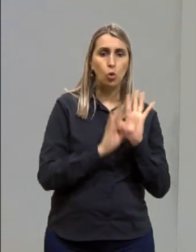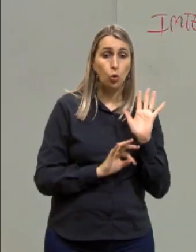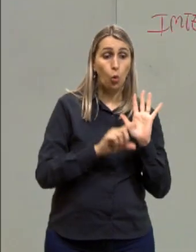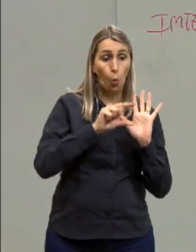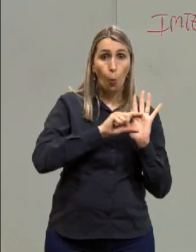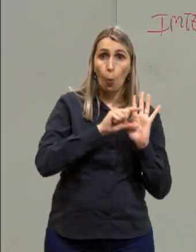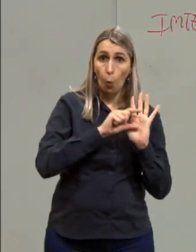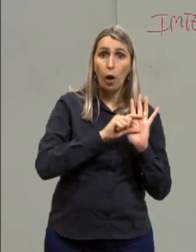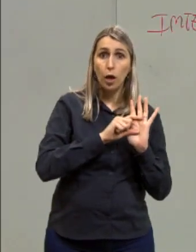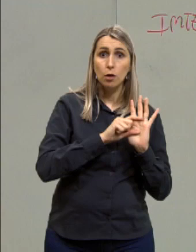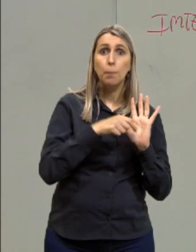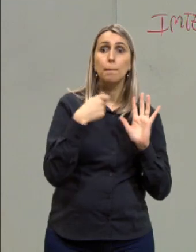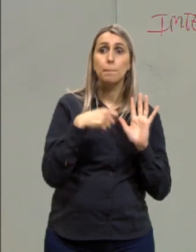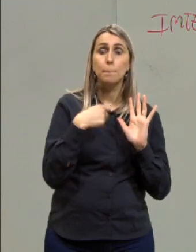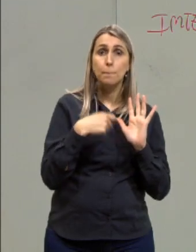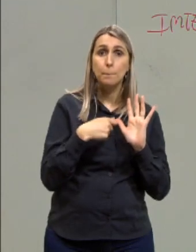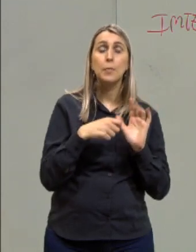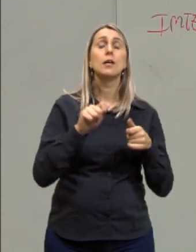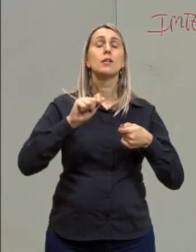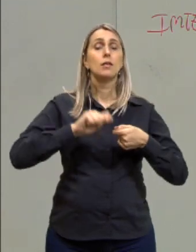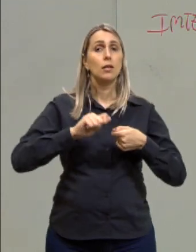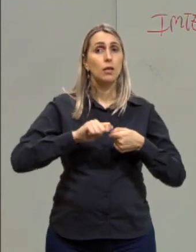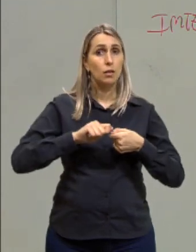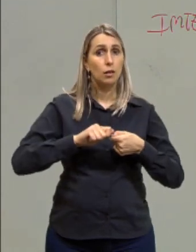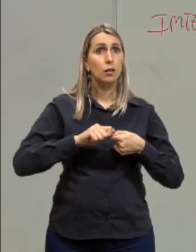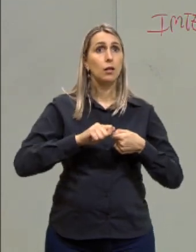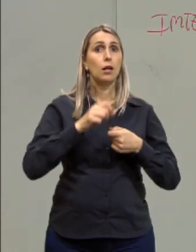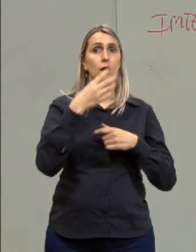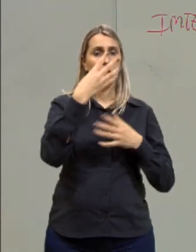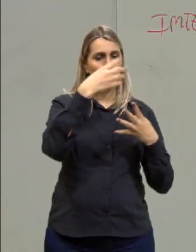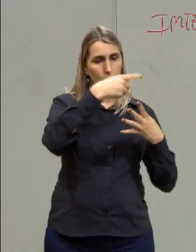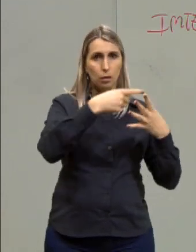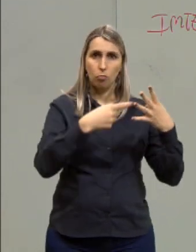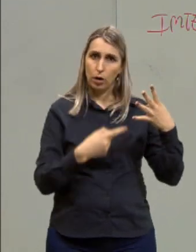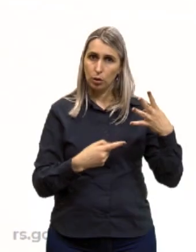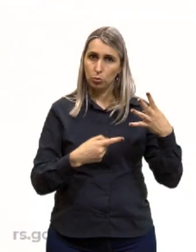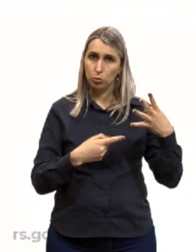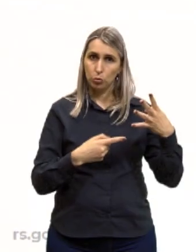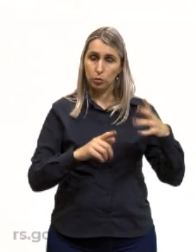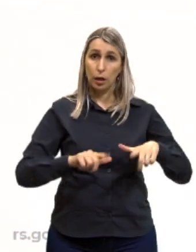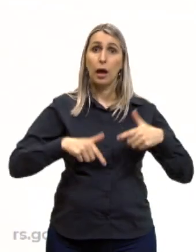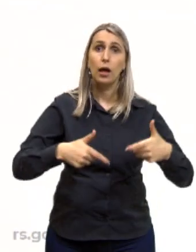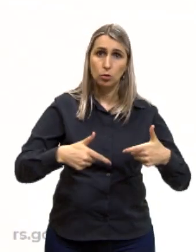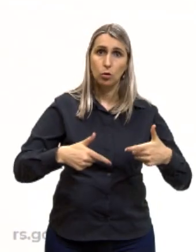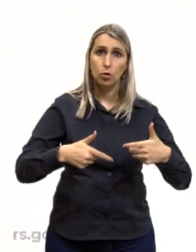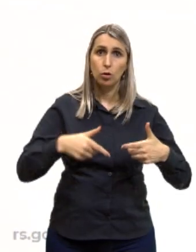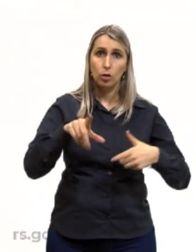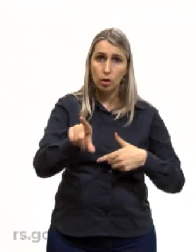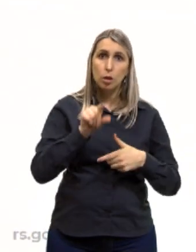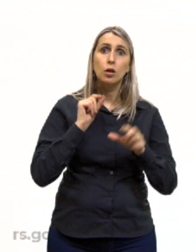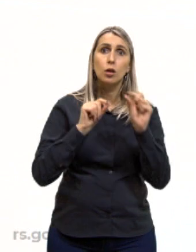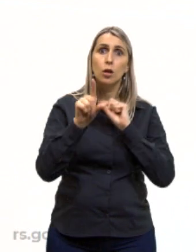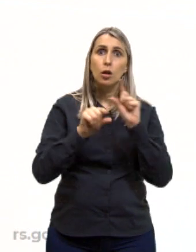meio disso aqui a gente tem que fazer essas quatro ações. Selecionar,